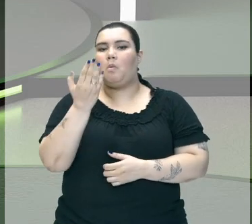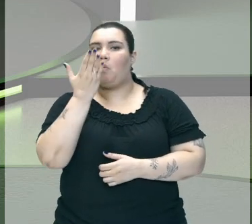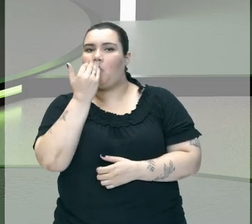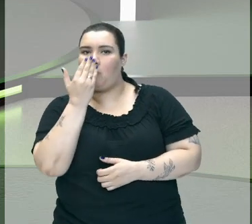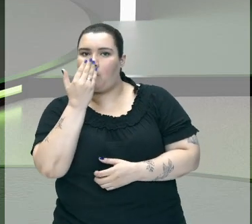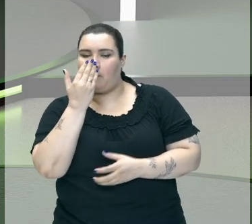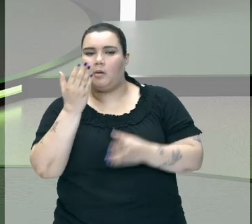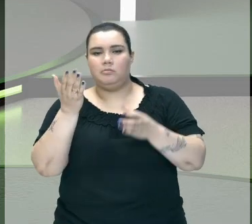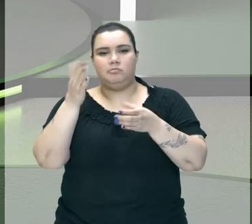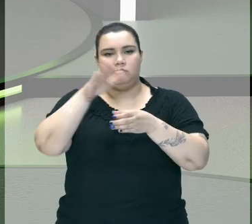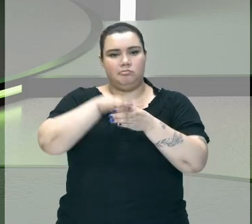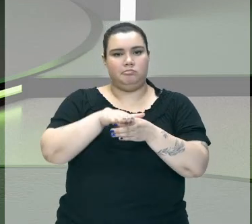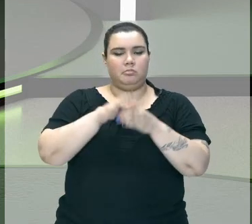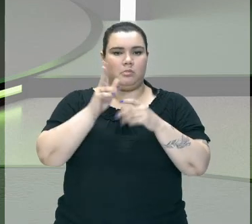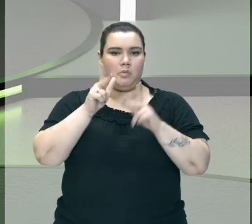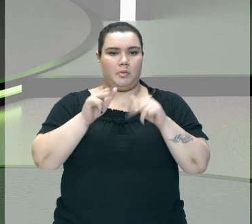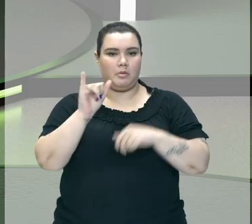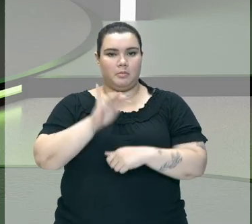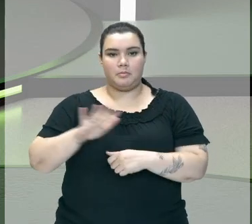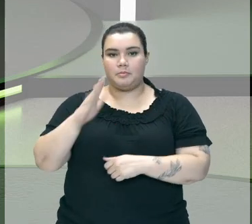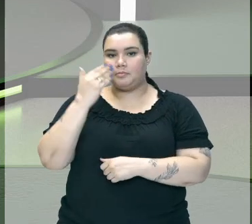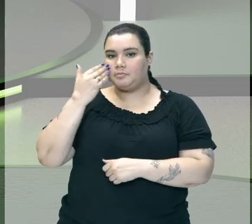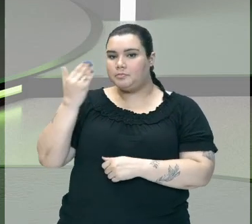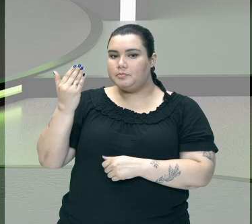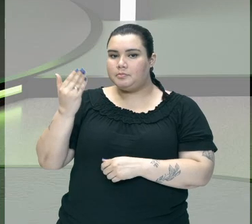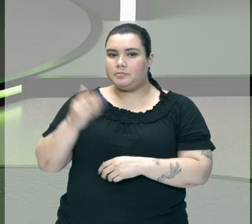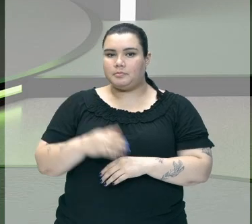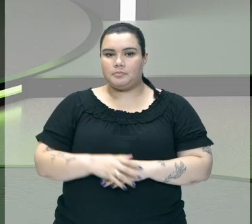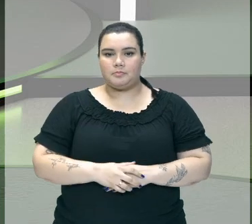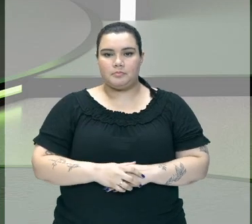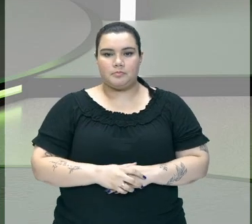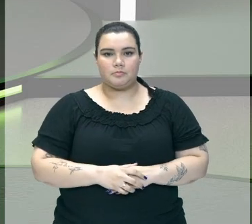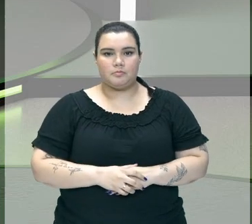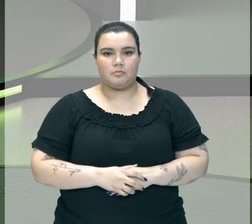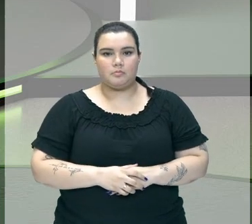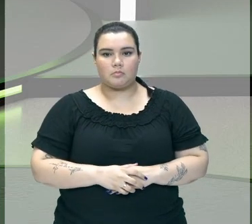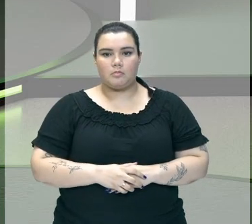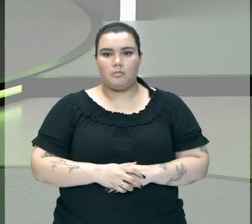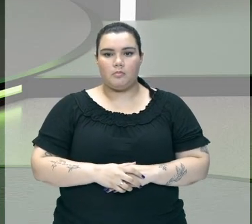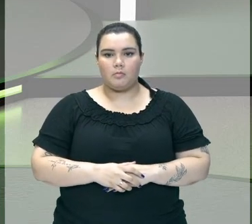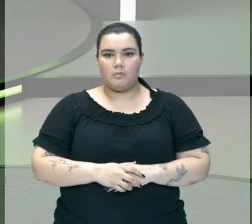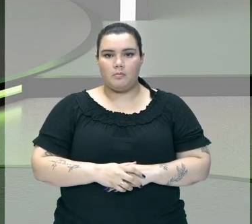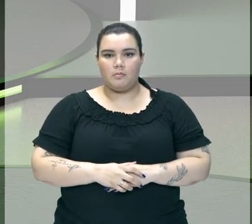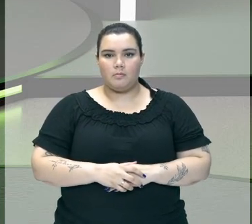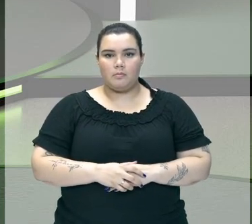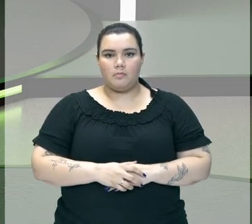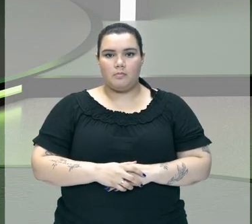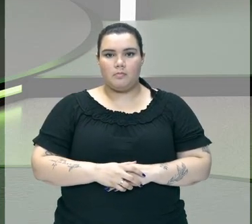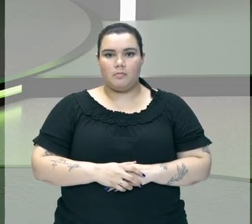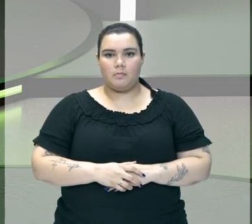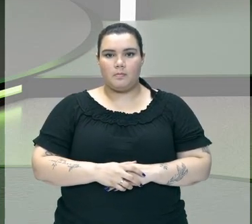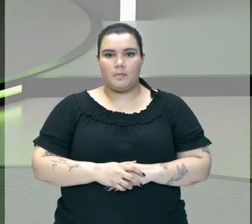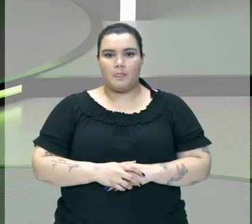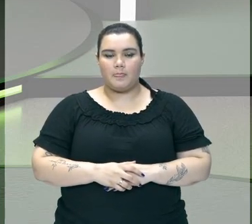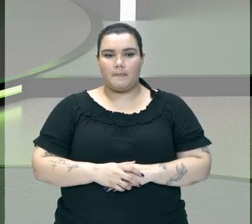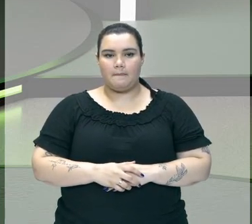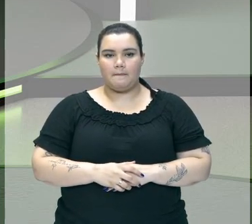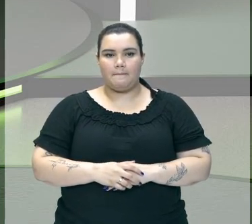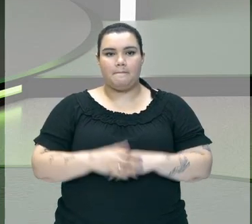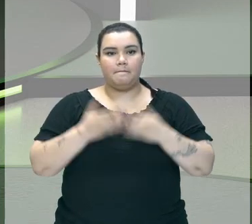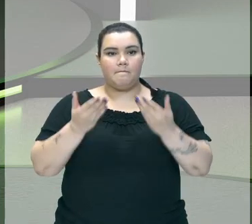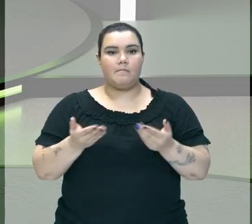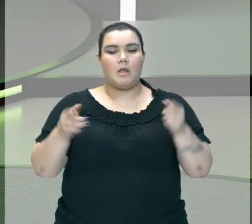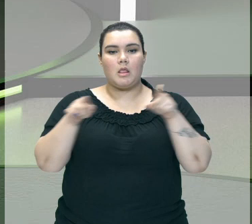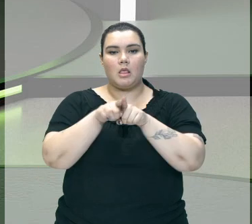é uma imagem muito bonita Que nós temos aqui Outros exemplos podem ser Nós temos o seguinte Cozer também